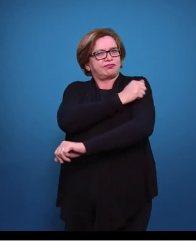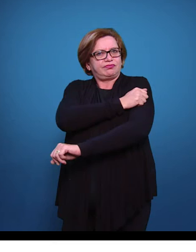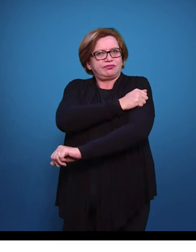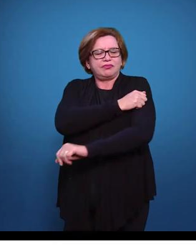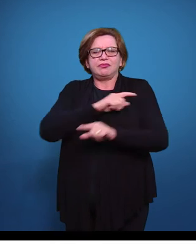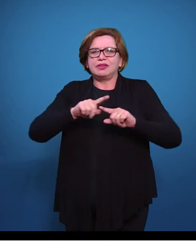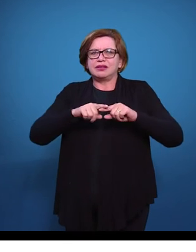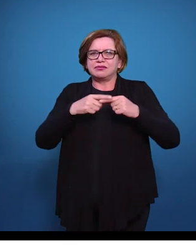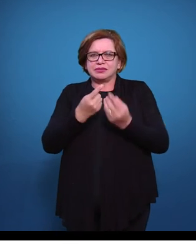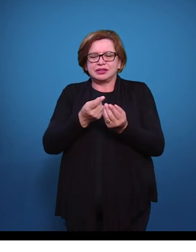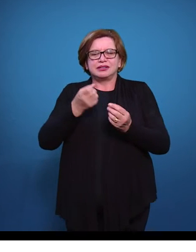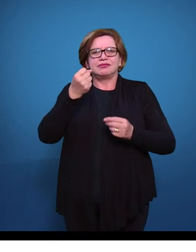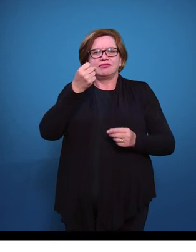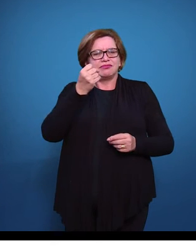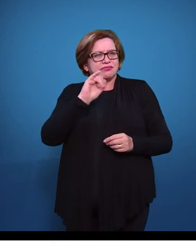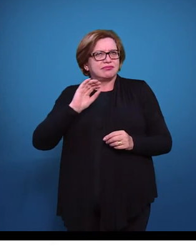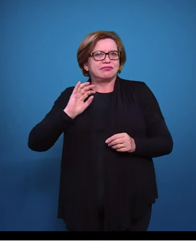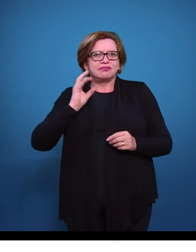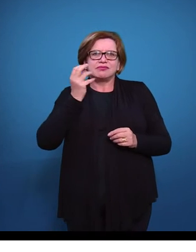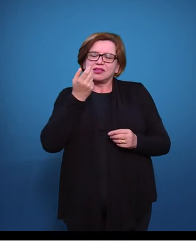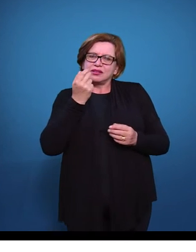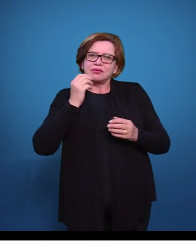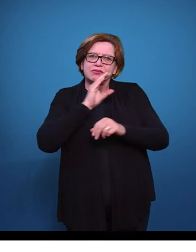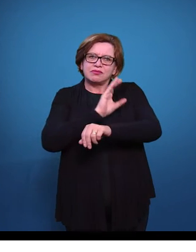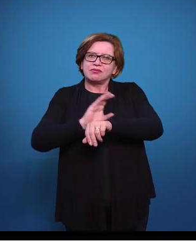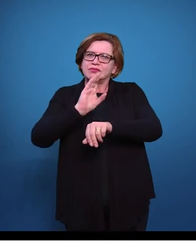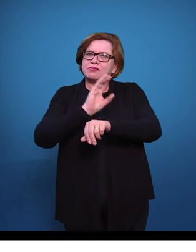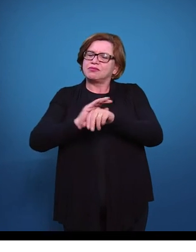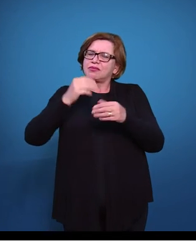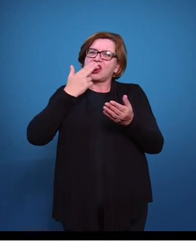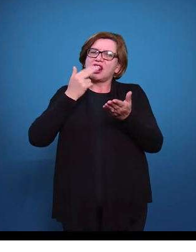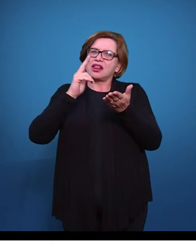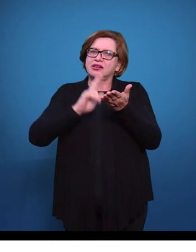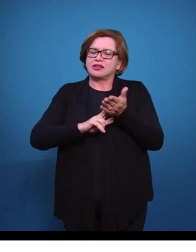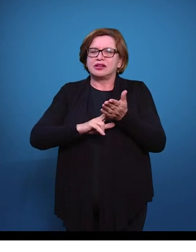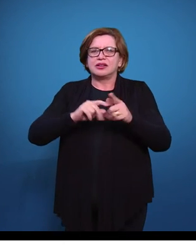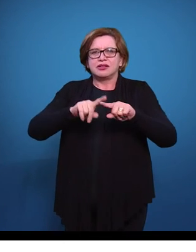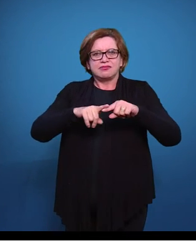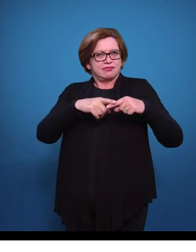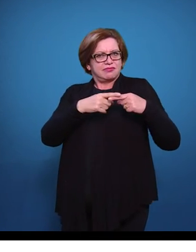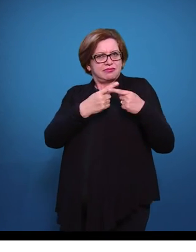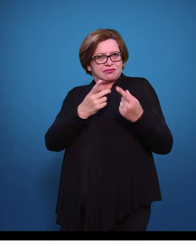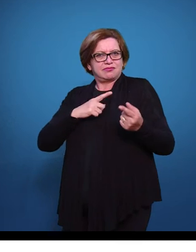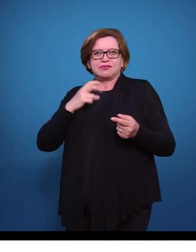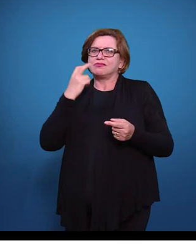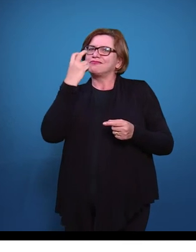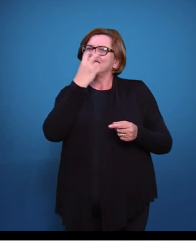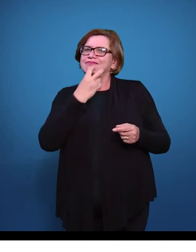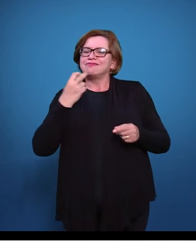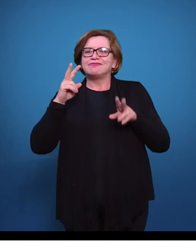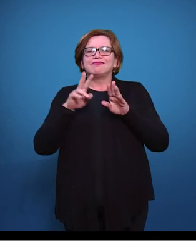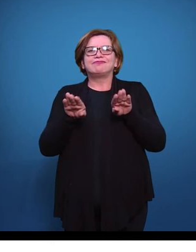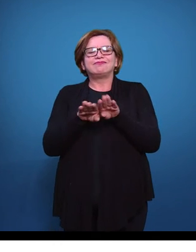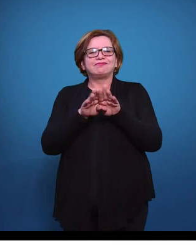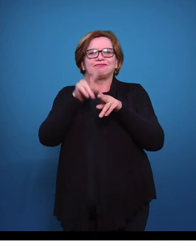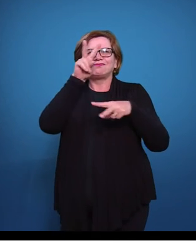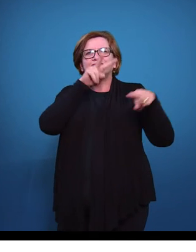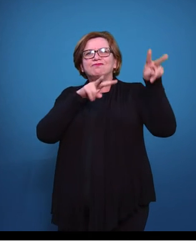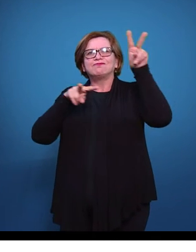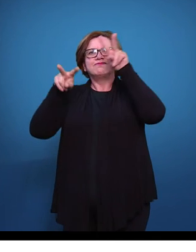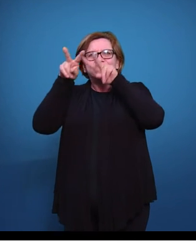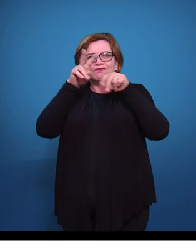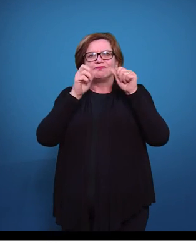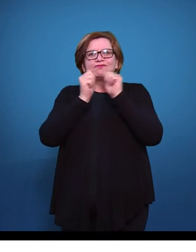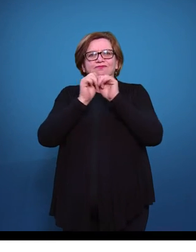exceto quando relacionada a um curso por correspondência. Porém, agregou as dimensões oral e visual à apresentação de